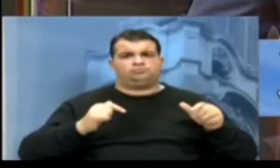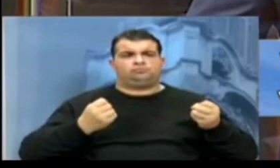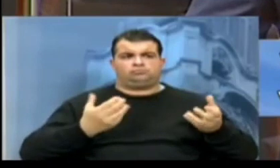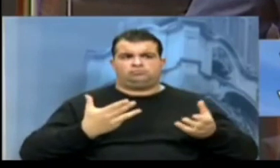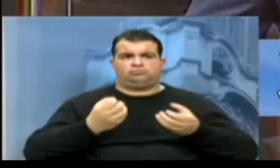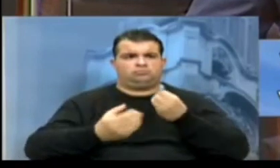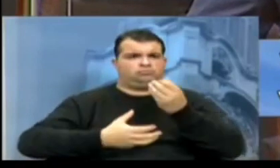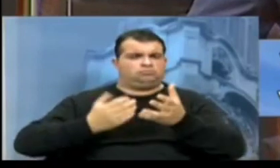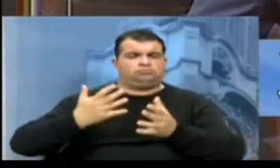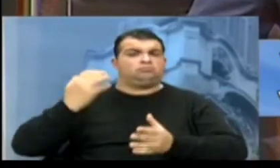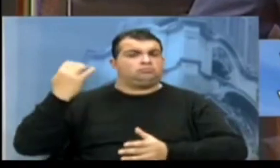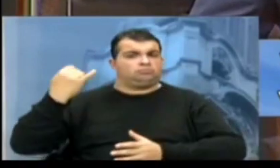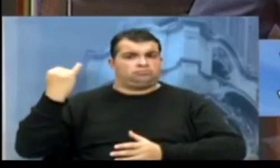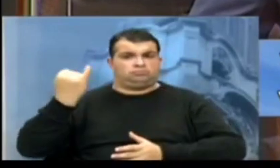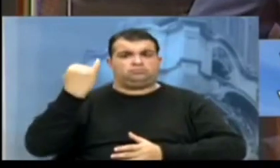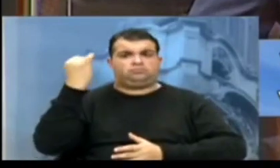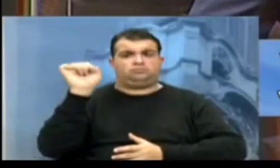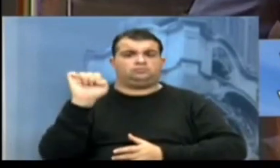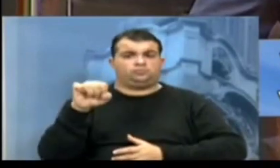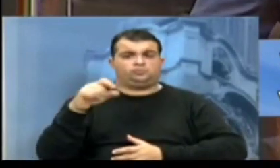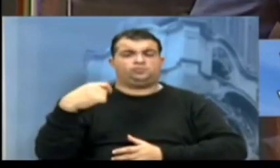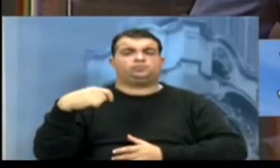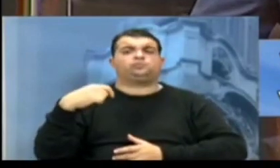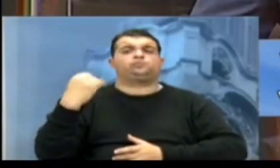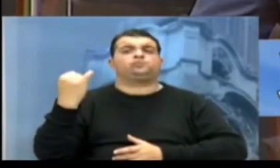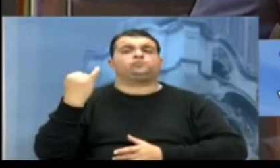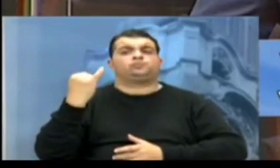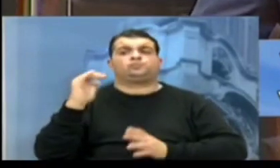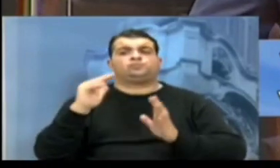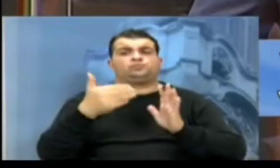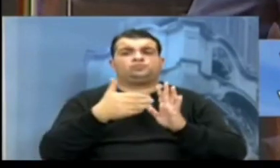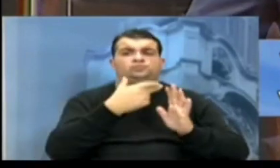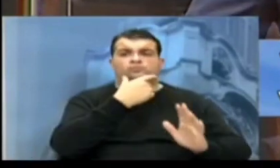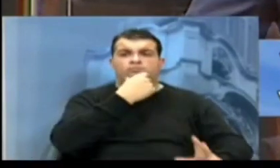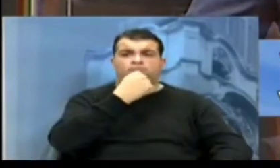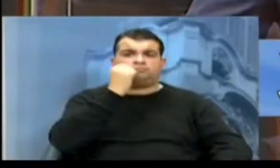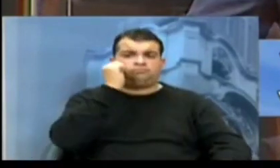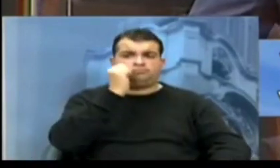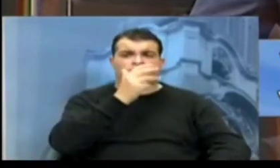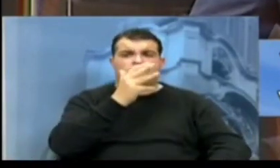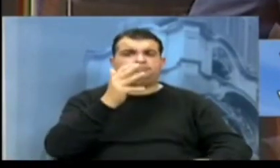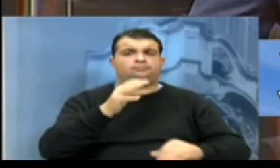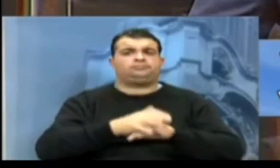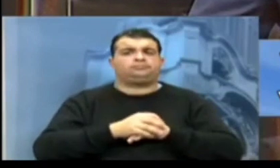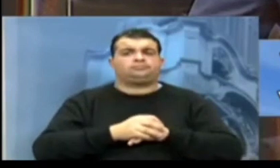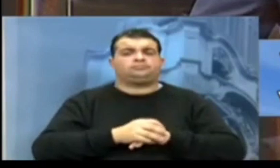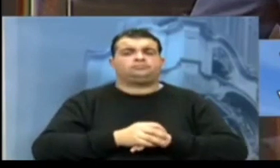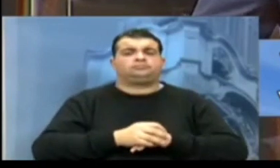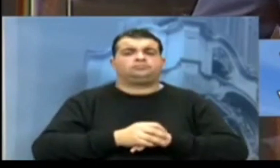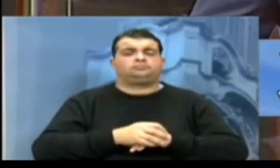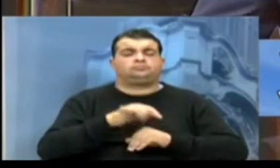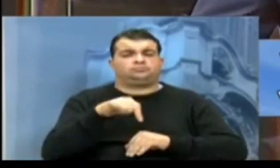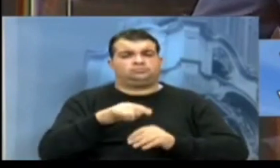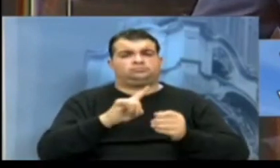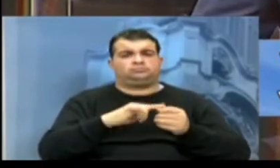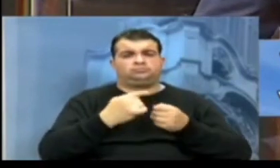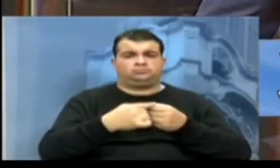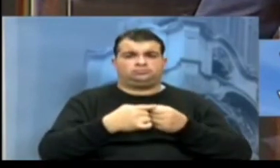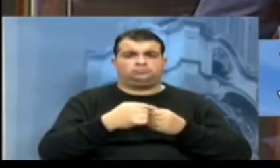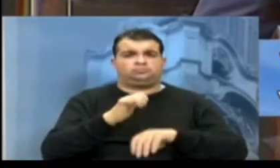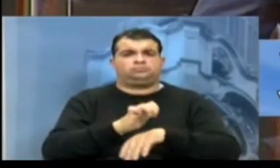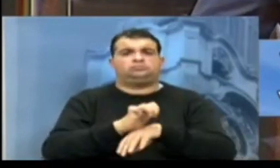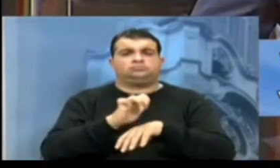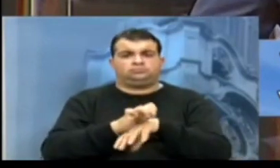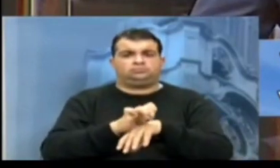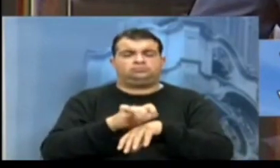e é importante que todos e todas nessa capital, no nosso Estado,